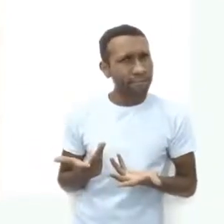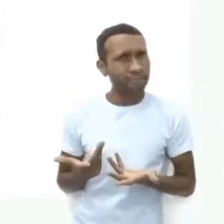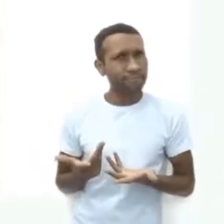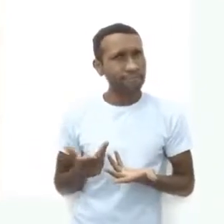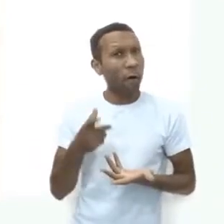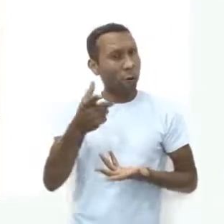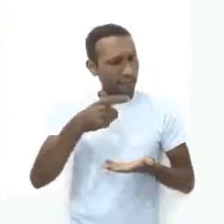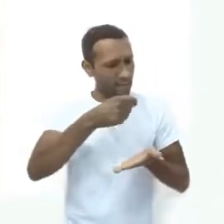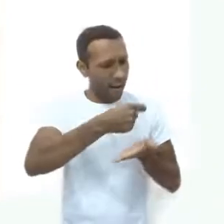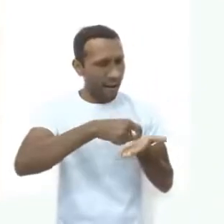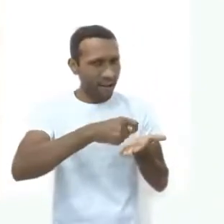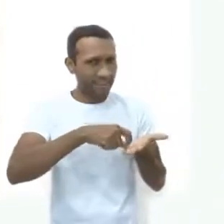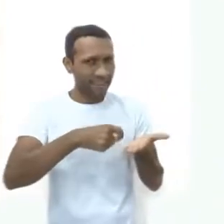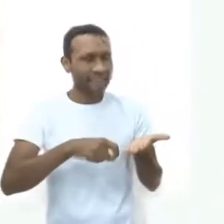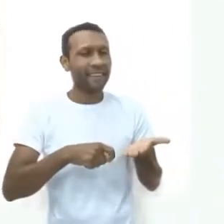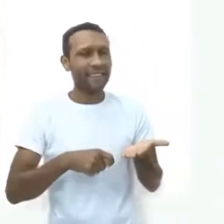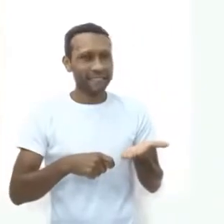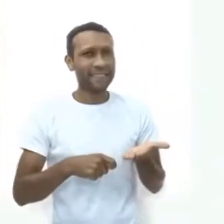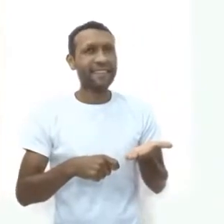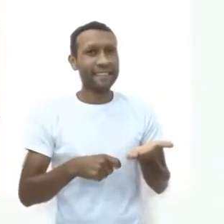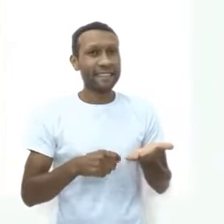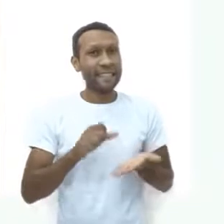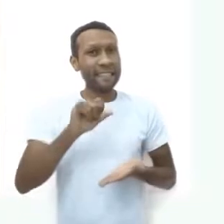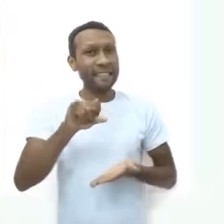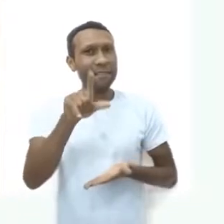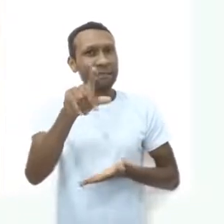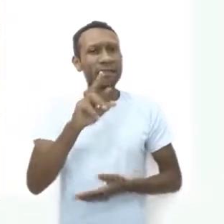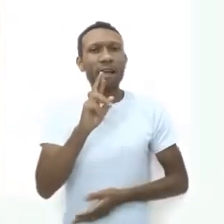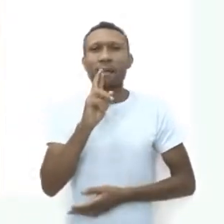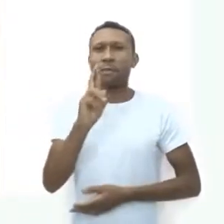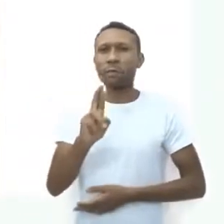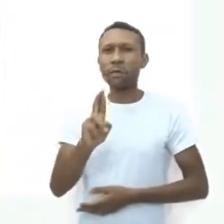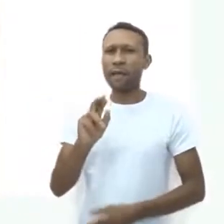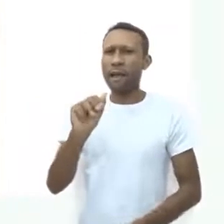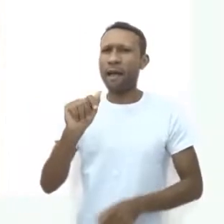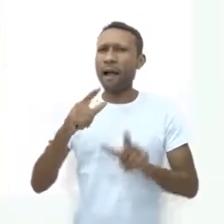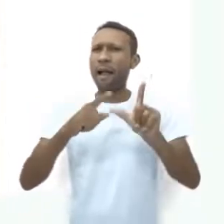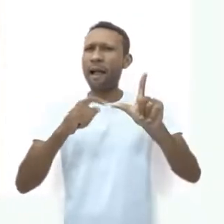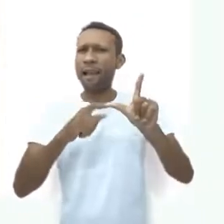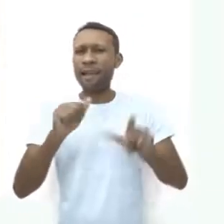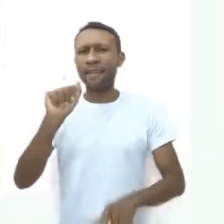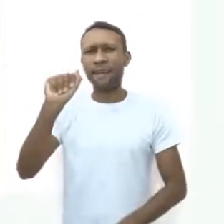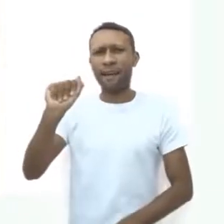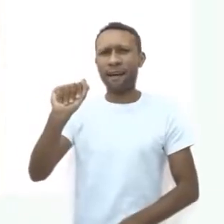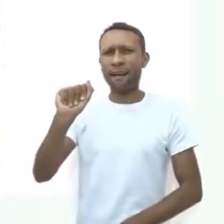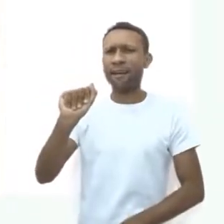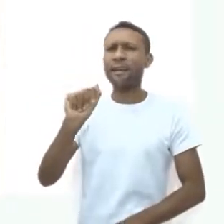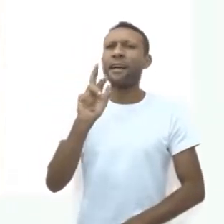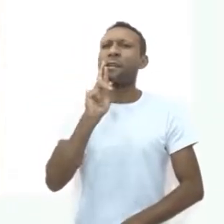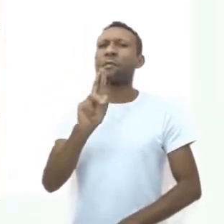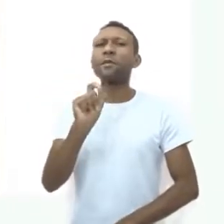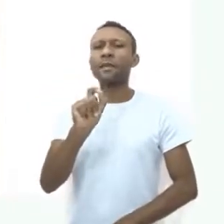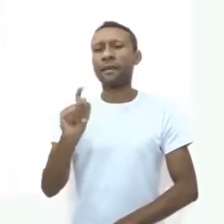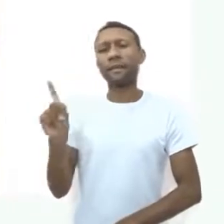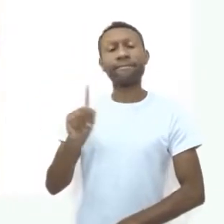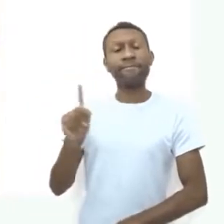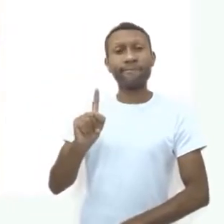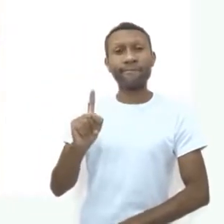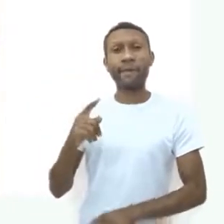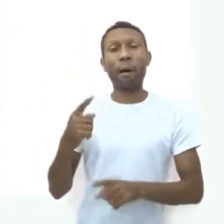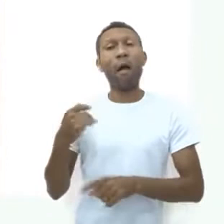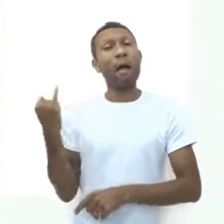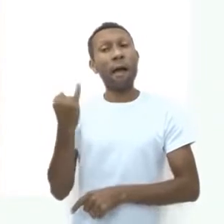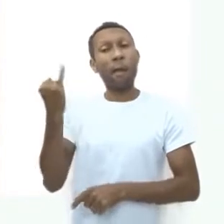Anota aí no seu caderno. Se você responder a letra A, a letra A é não. É importante se manter